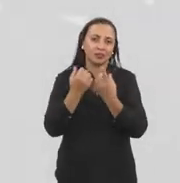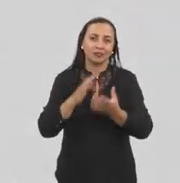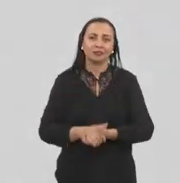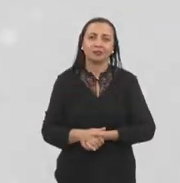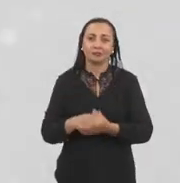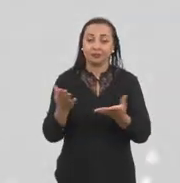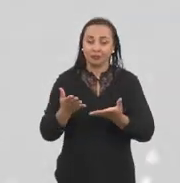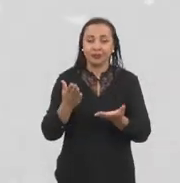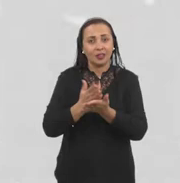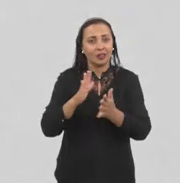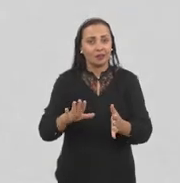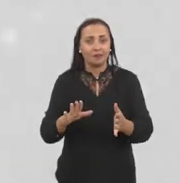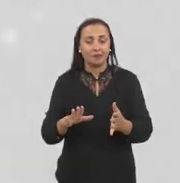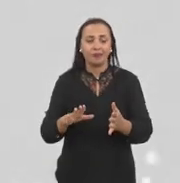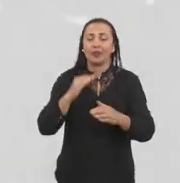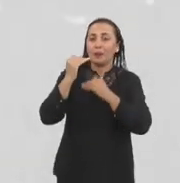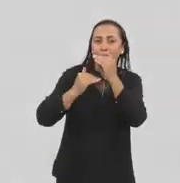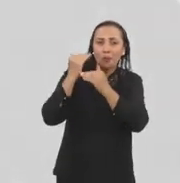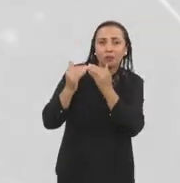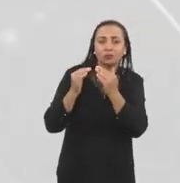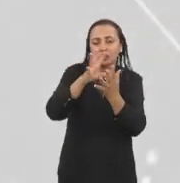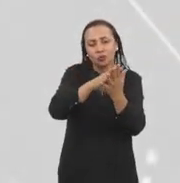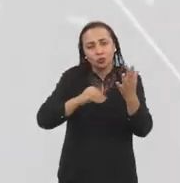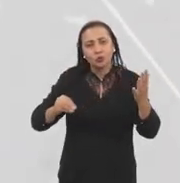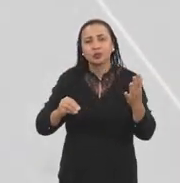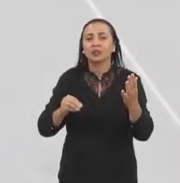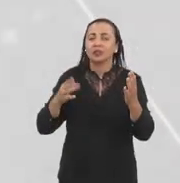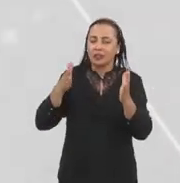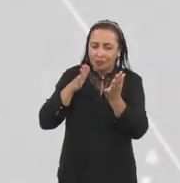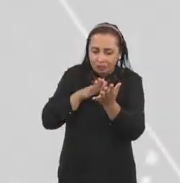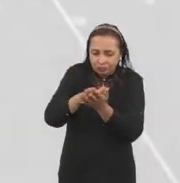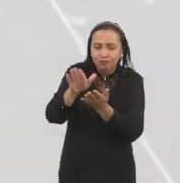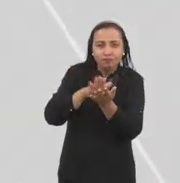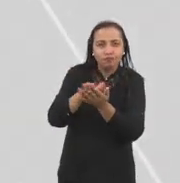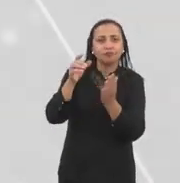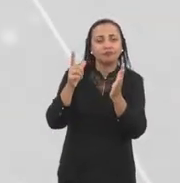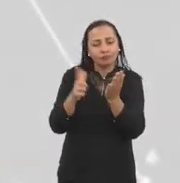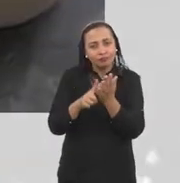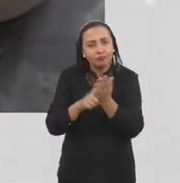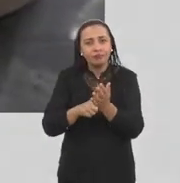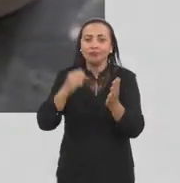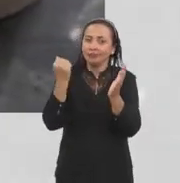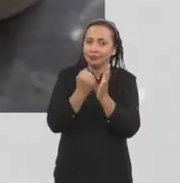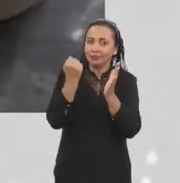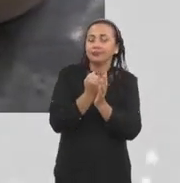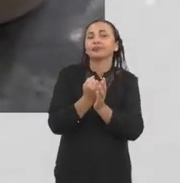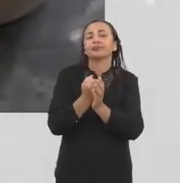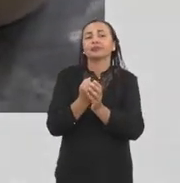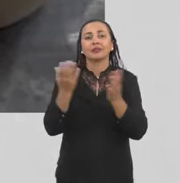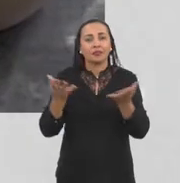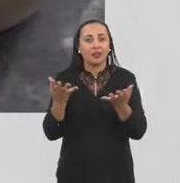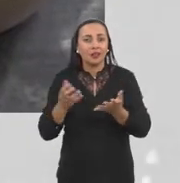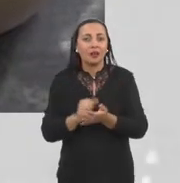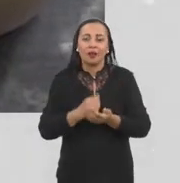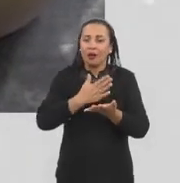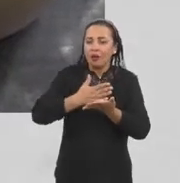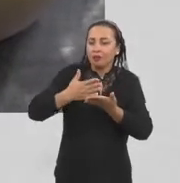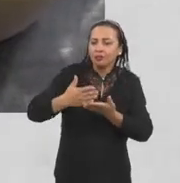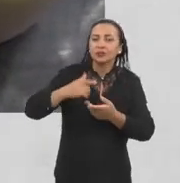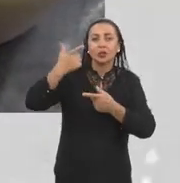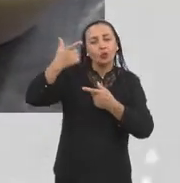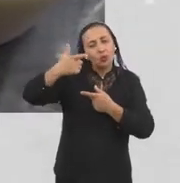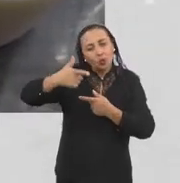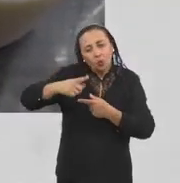processo de extração. E agora é começar novas pesquisas para ir testando a adição dele em